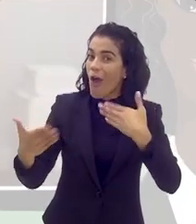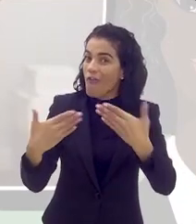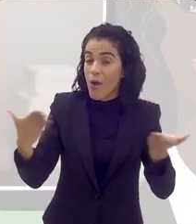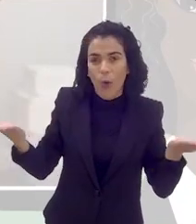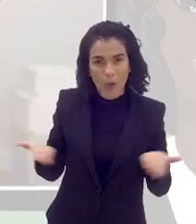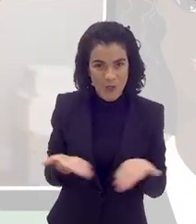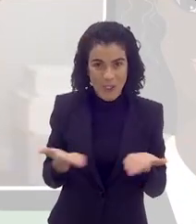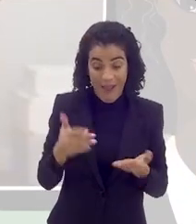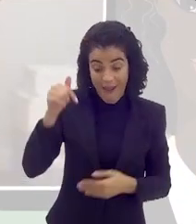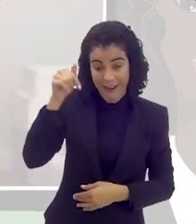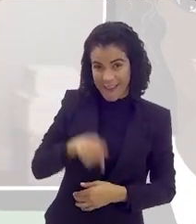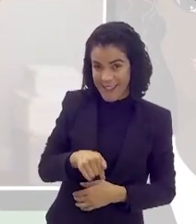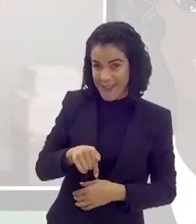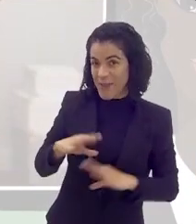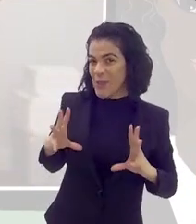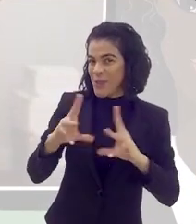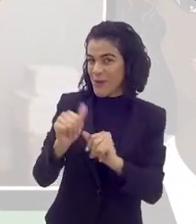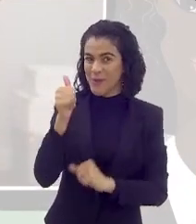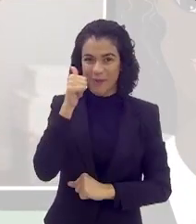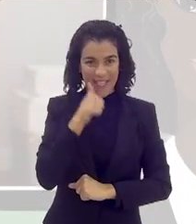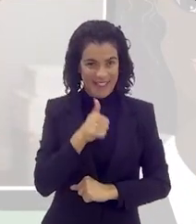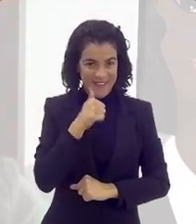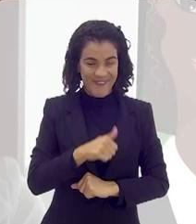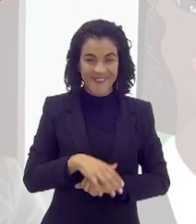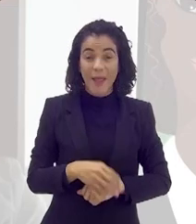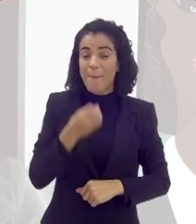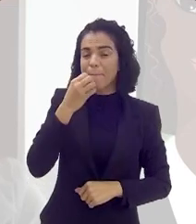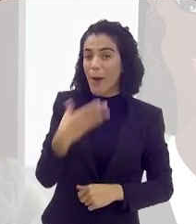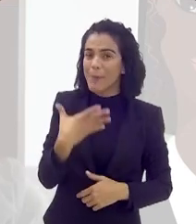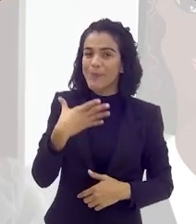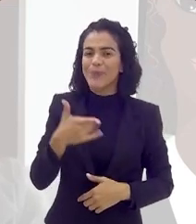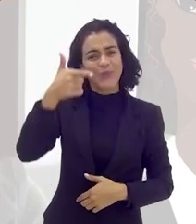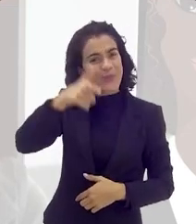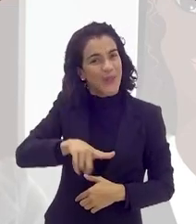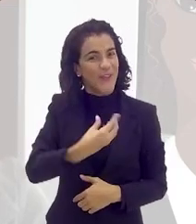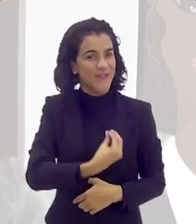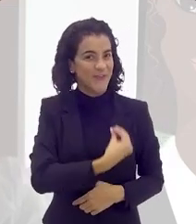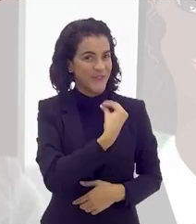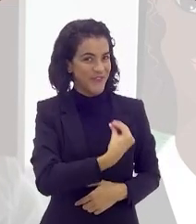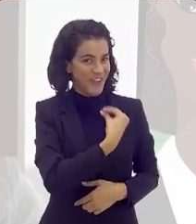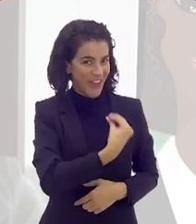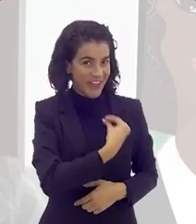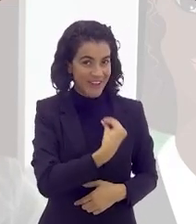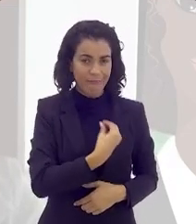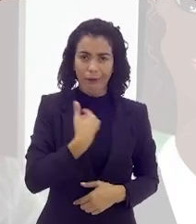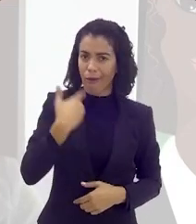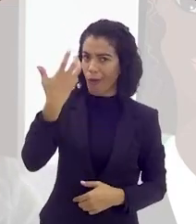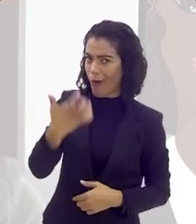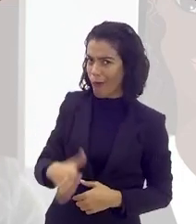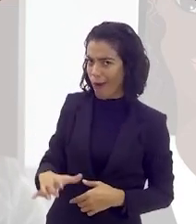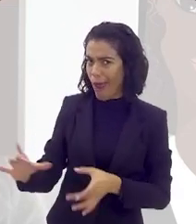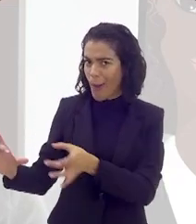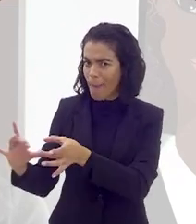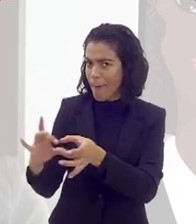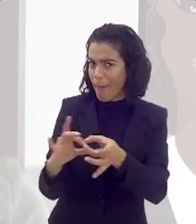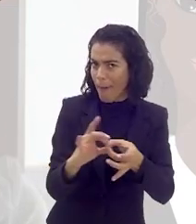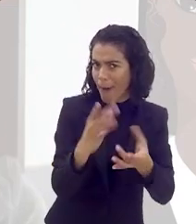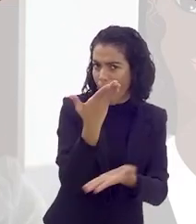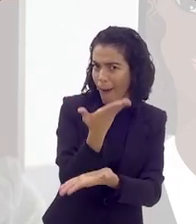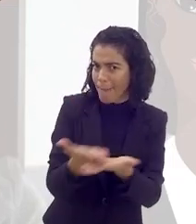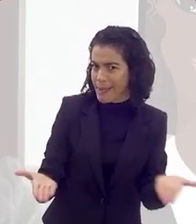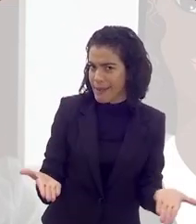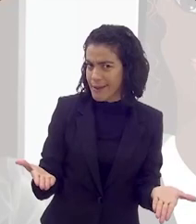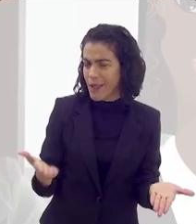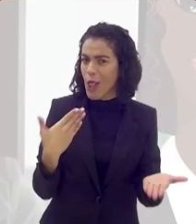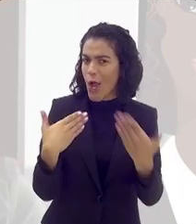conversando hoje, aqui no Toda Mulher. Bom, estamos de volta e eu não queria perder o fio da